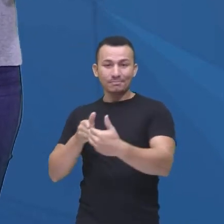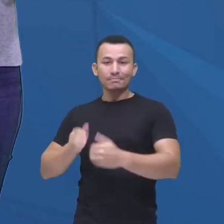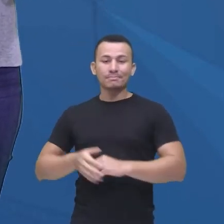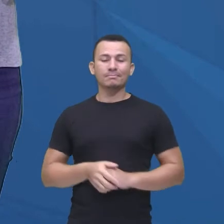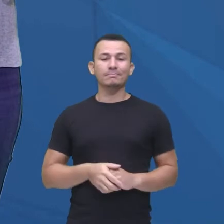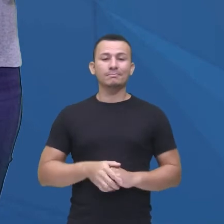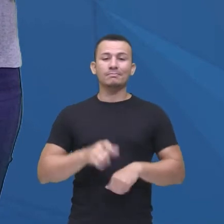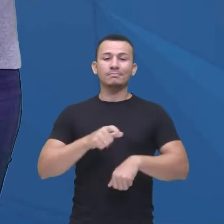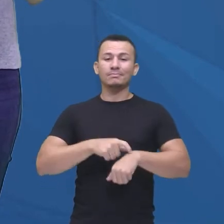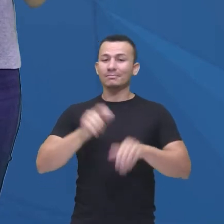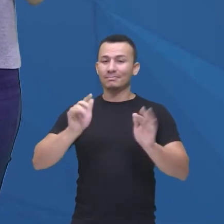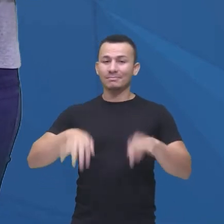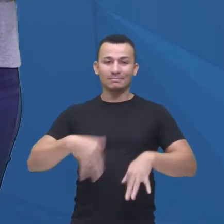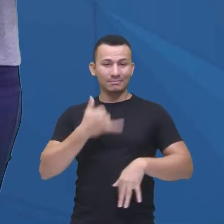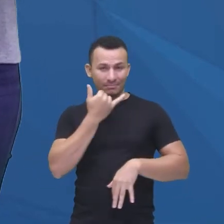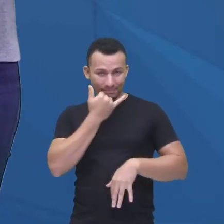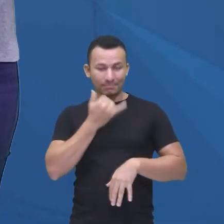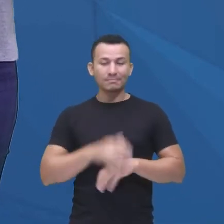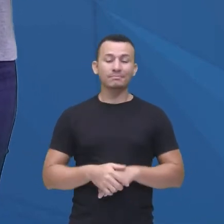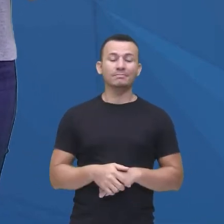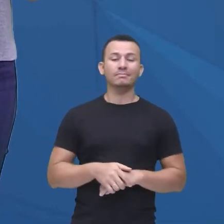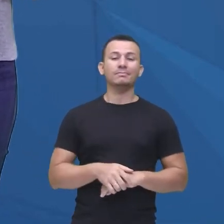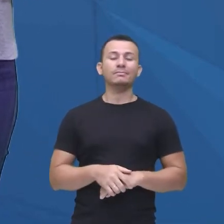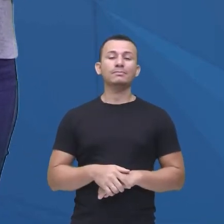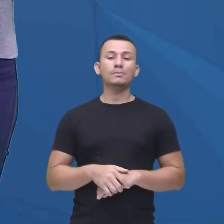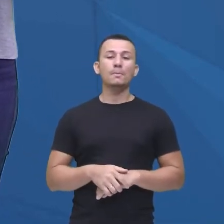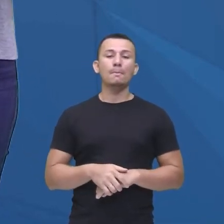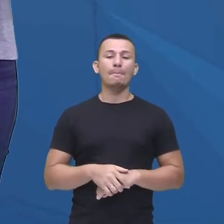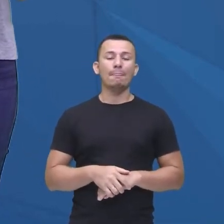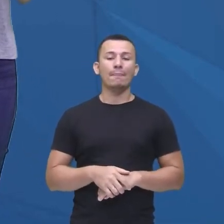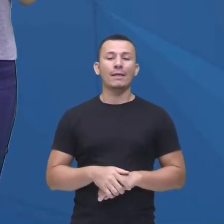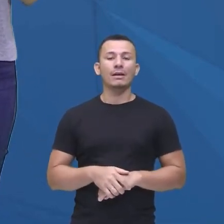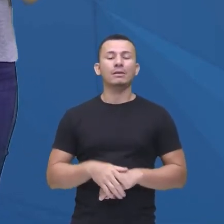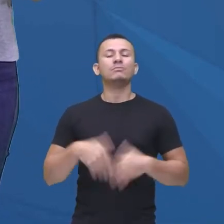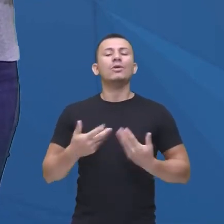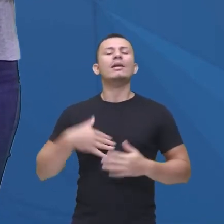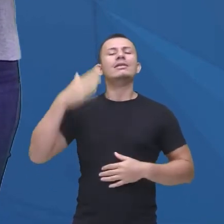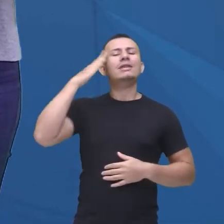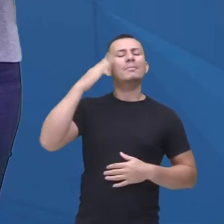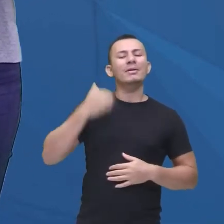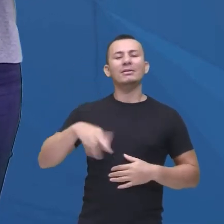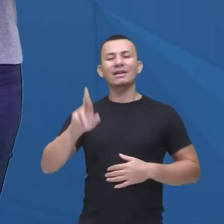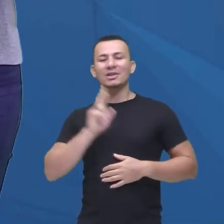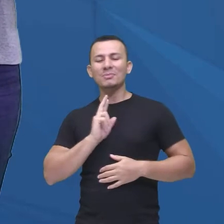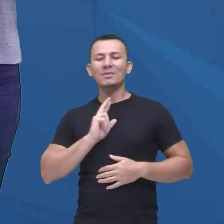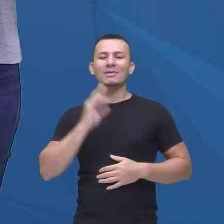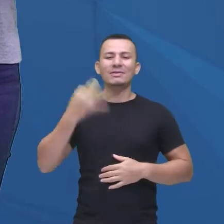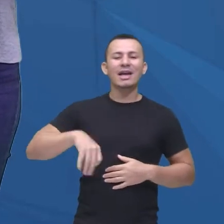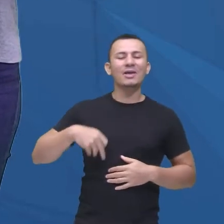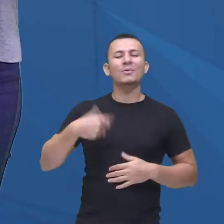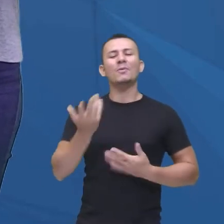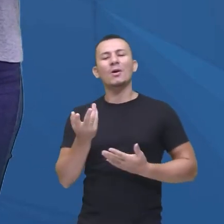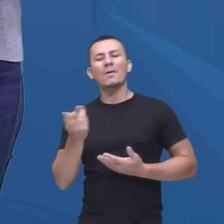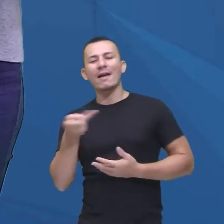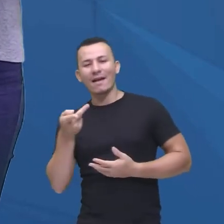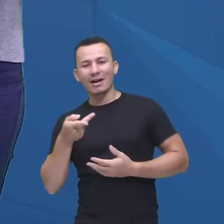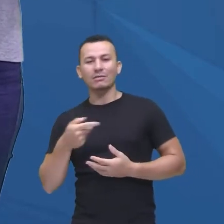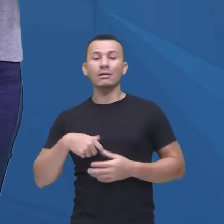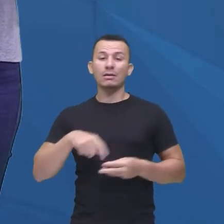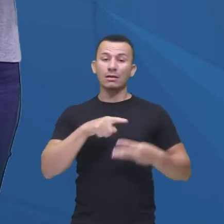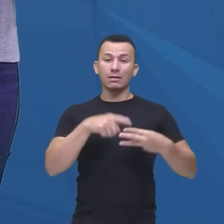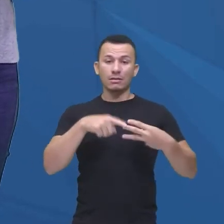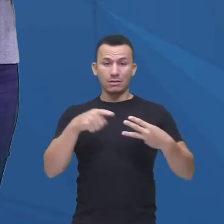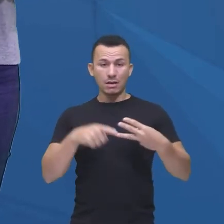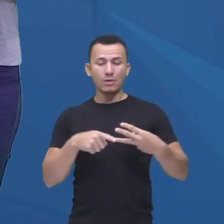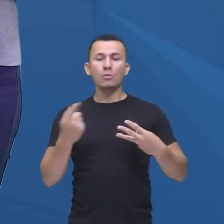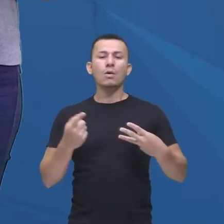encerrado, já tá aqui, contando ali, quem acertou, quem errou, e a gente tem três alternativas, quem